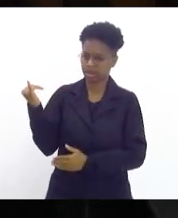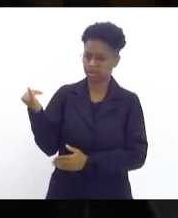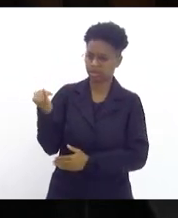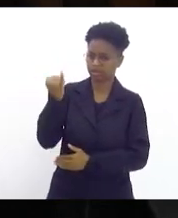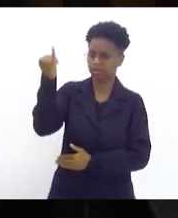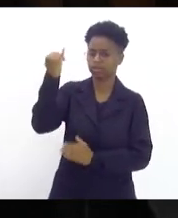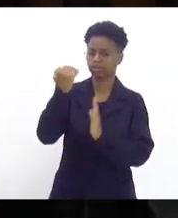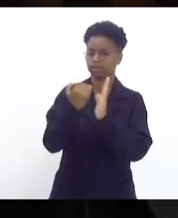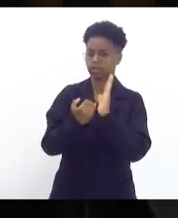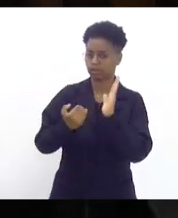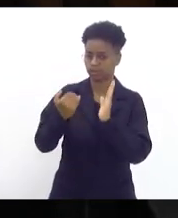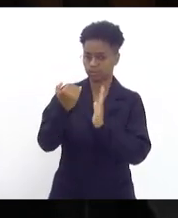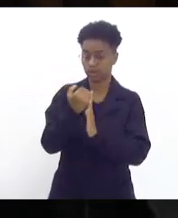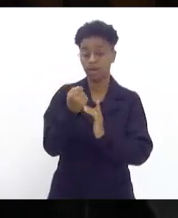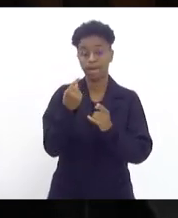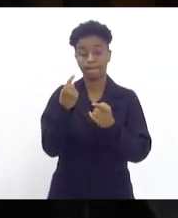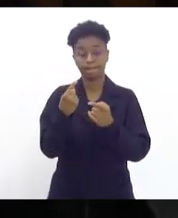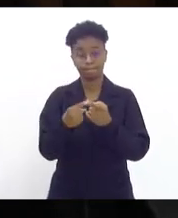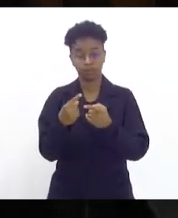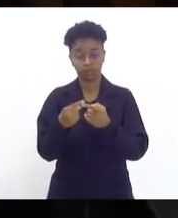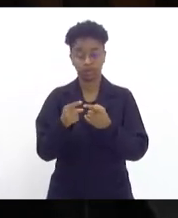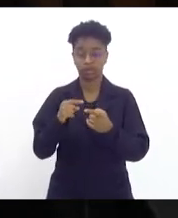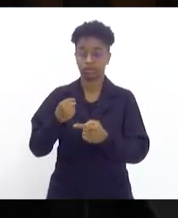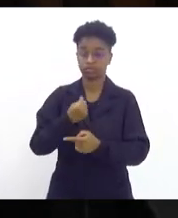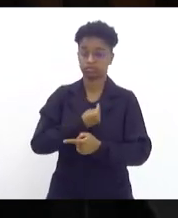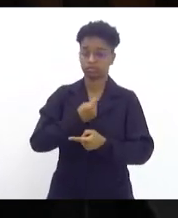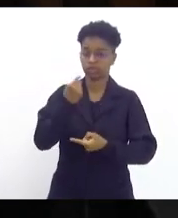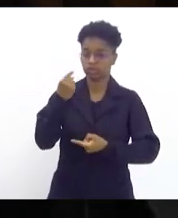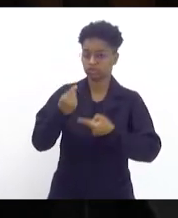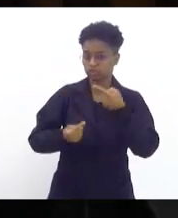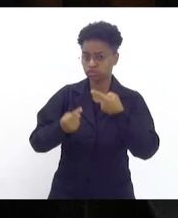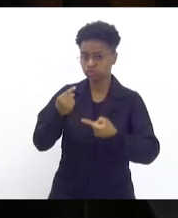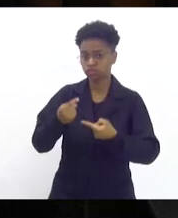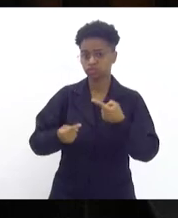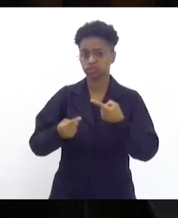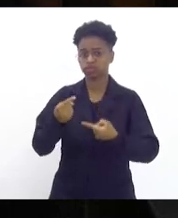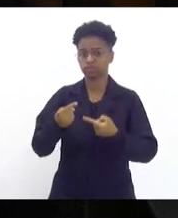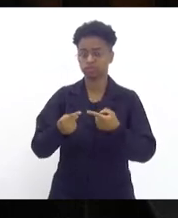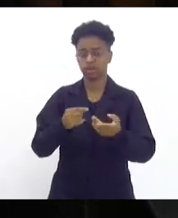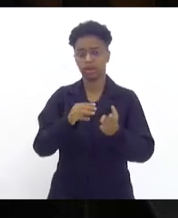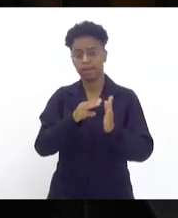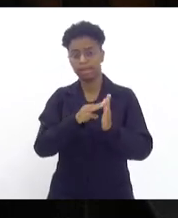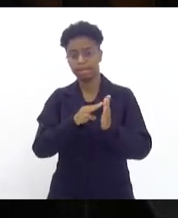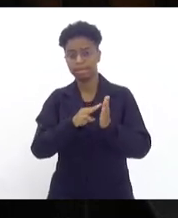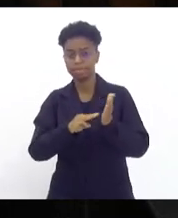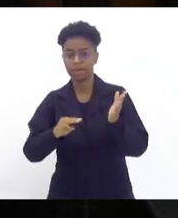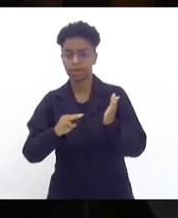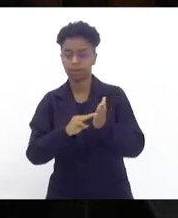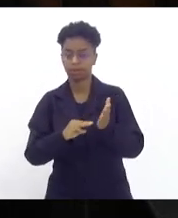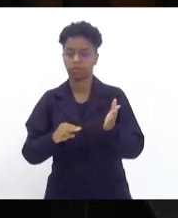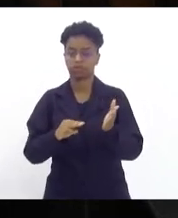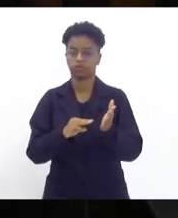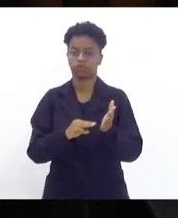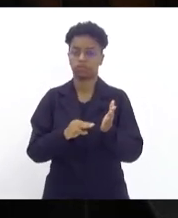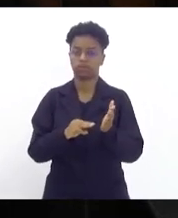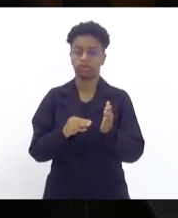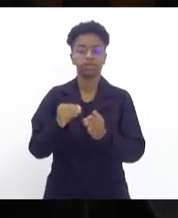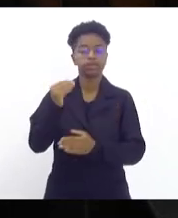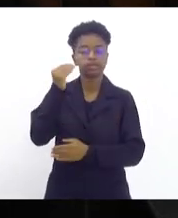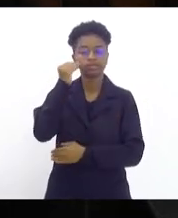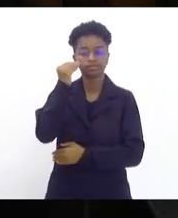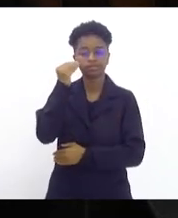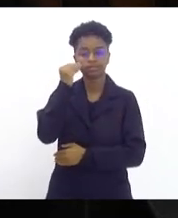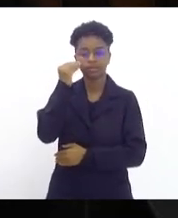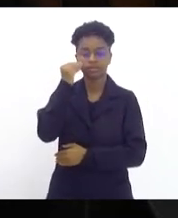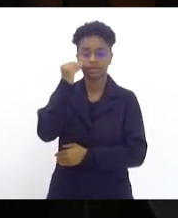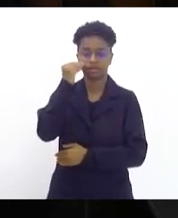porque vai ser discutida uma metodologia para superar